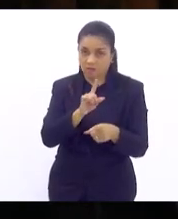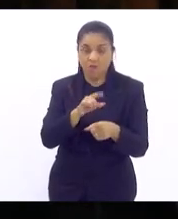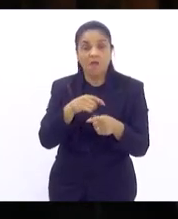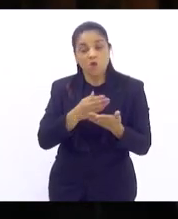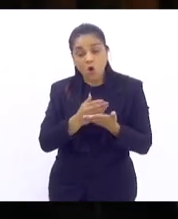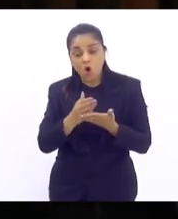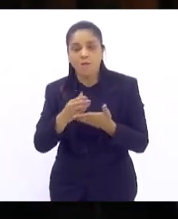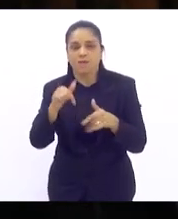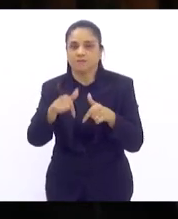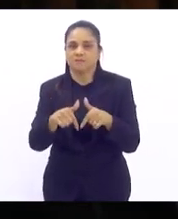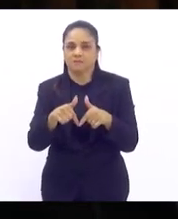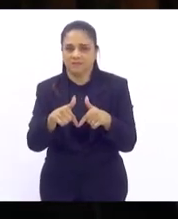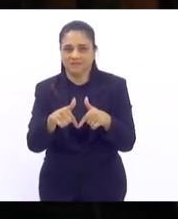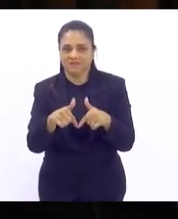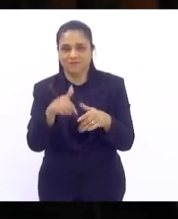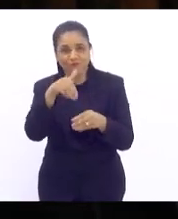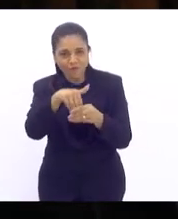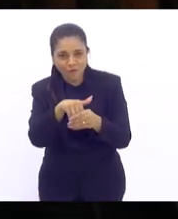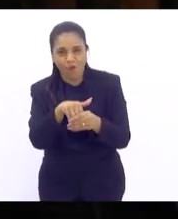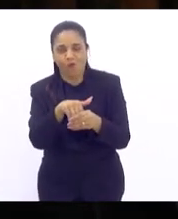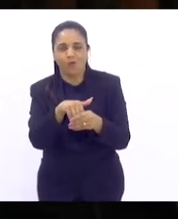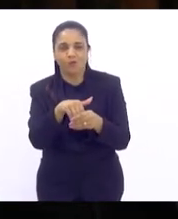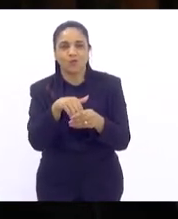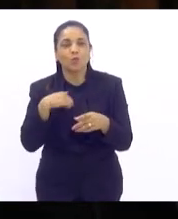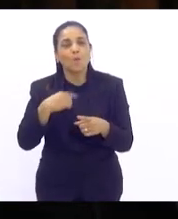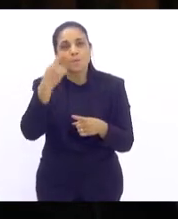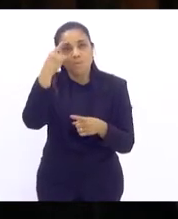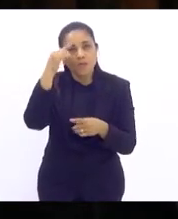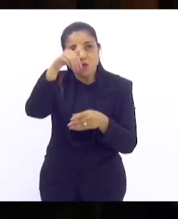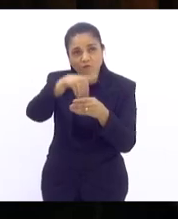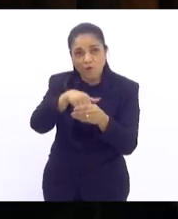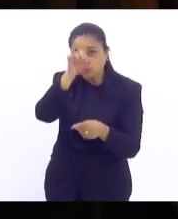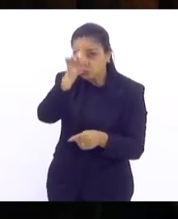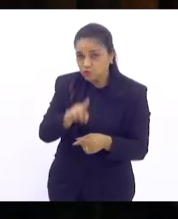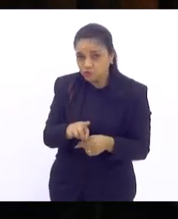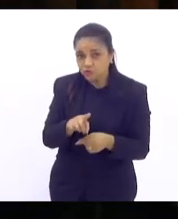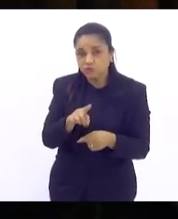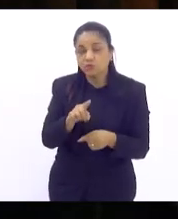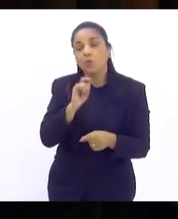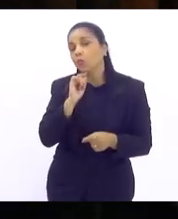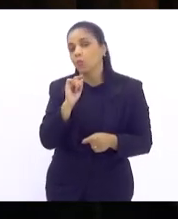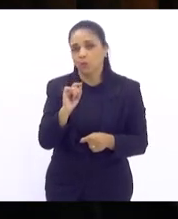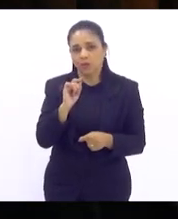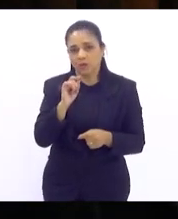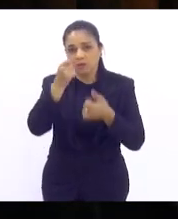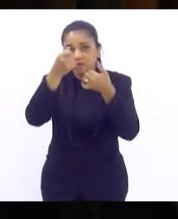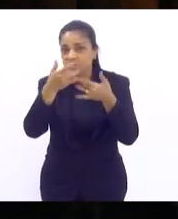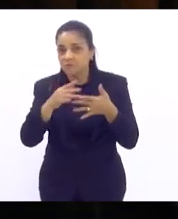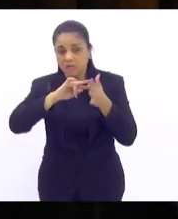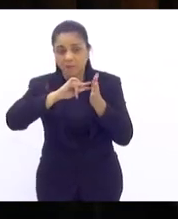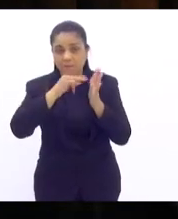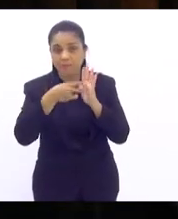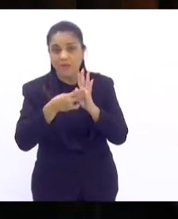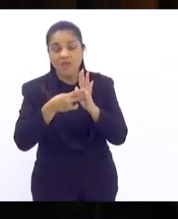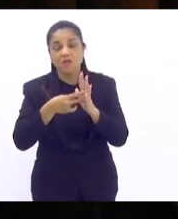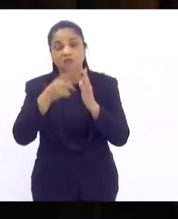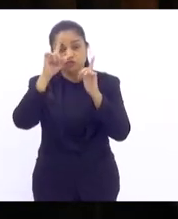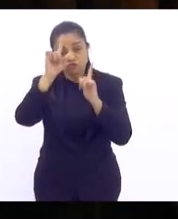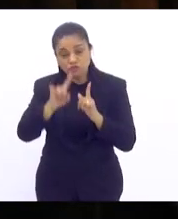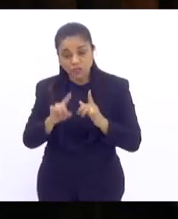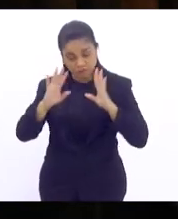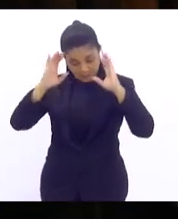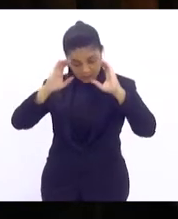a partir dele, pois quando falamos do voto, do direito ao voto, falamos essencialmente do direito a exercer a cidadania,